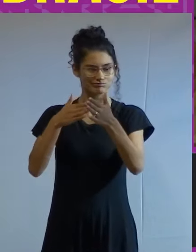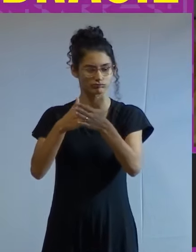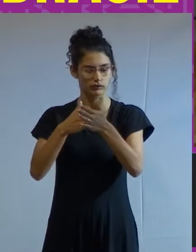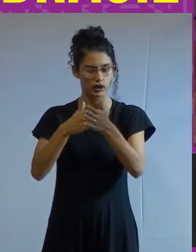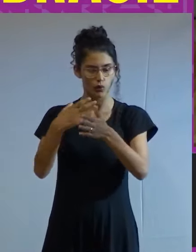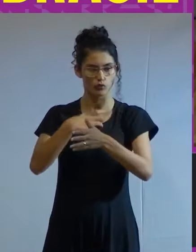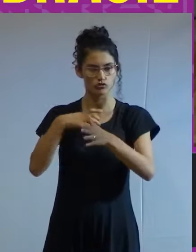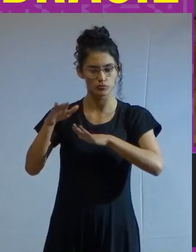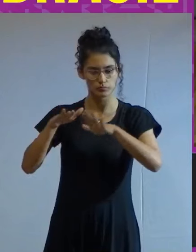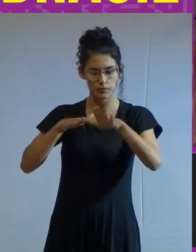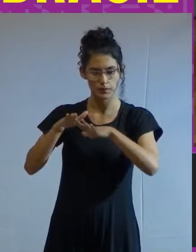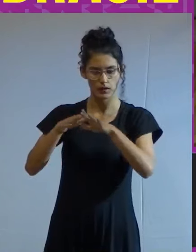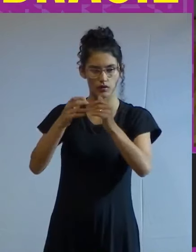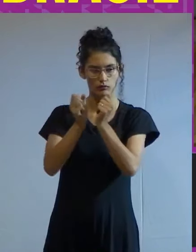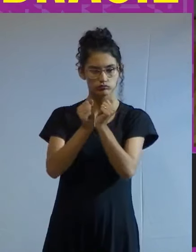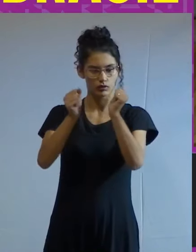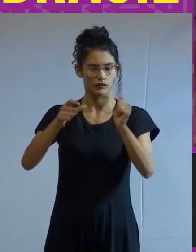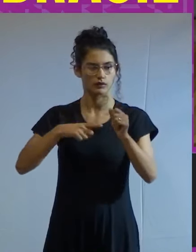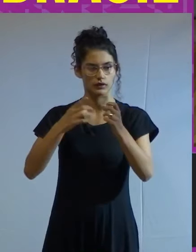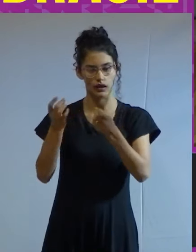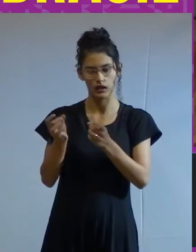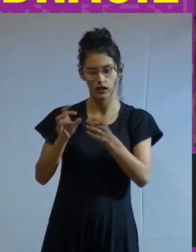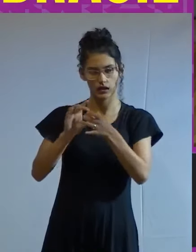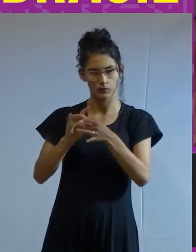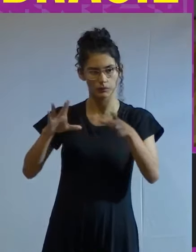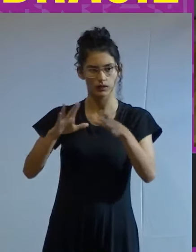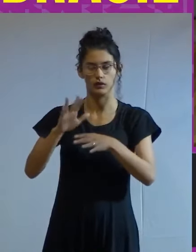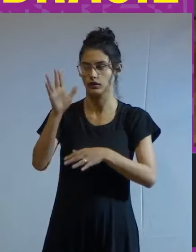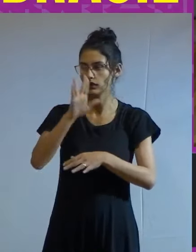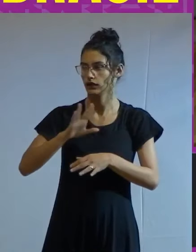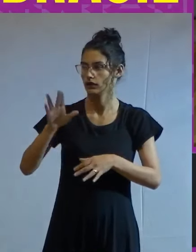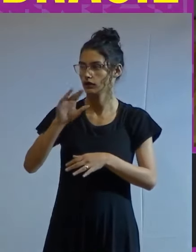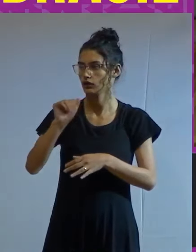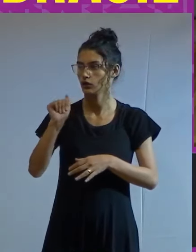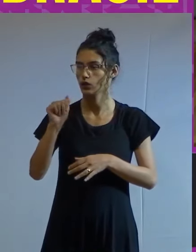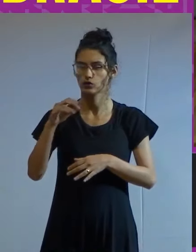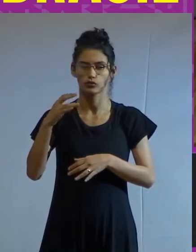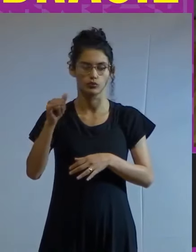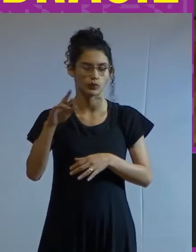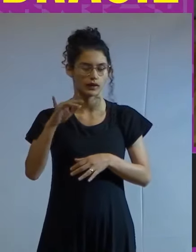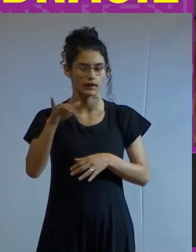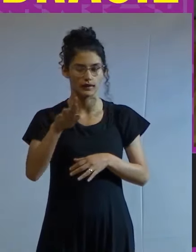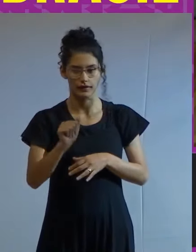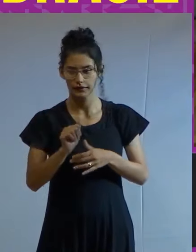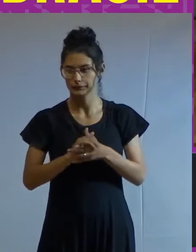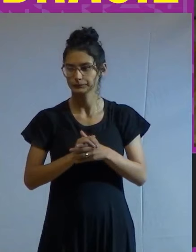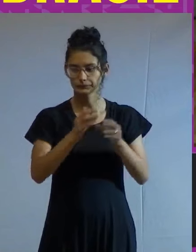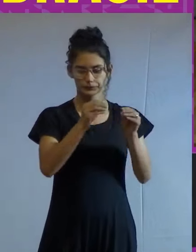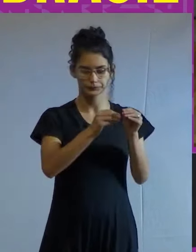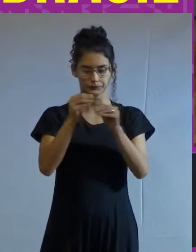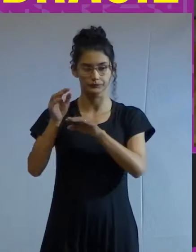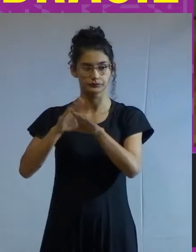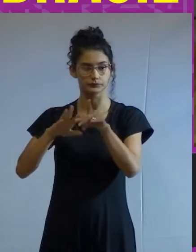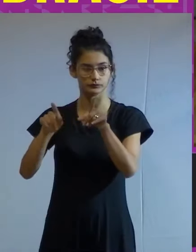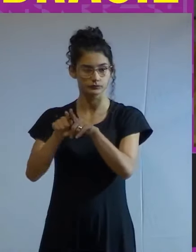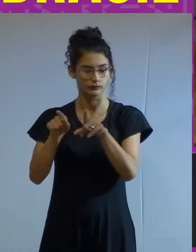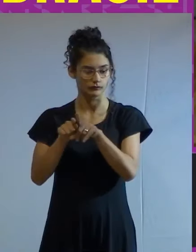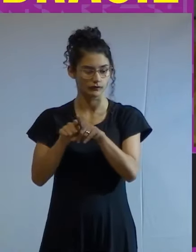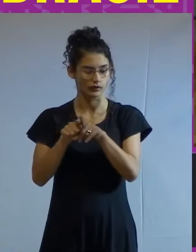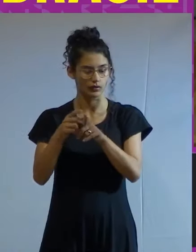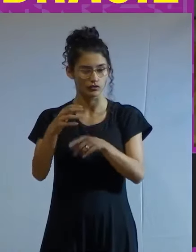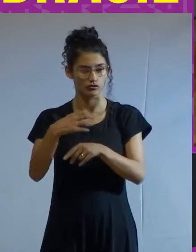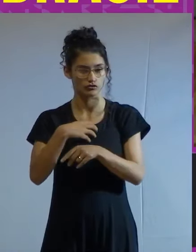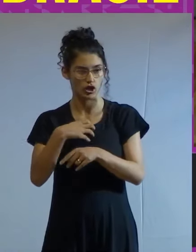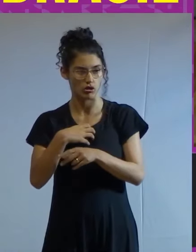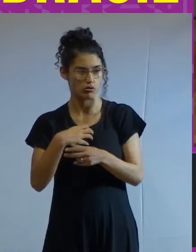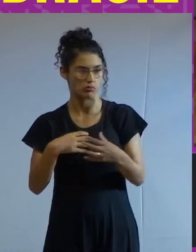mobilidade da massa de escravos recém-liberados na região açucareira. Os deslocamentos se faziam de engenho